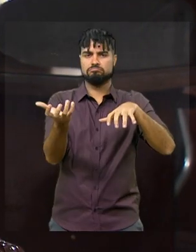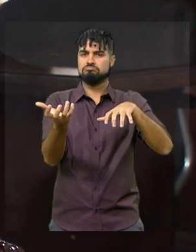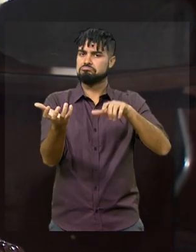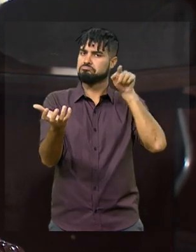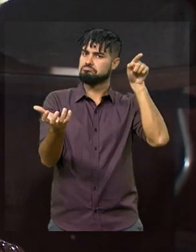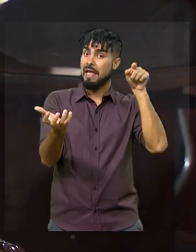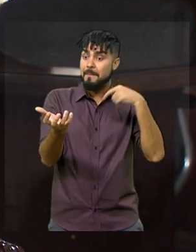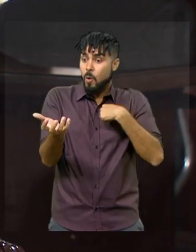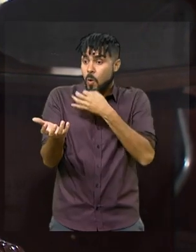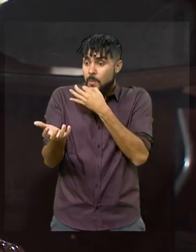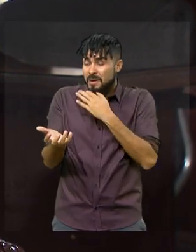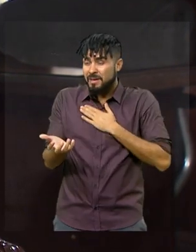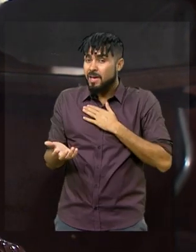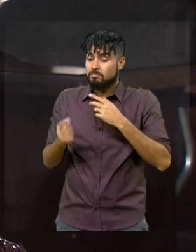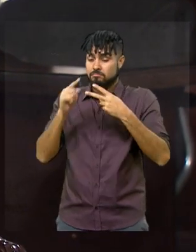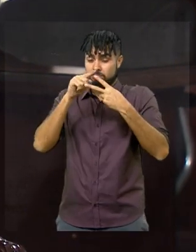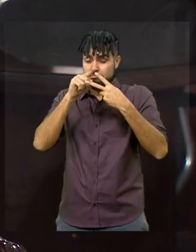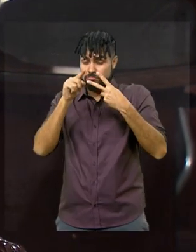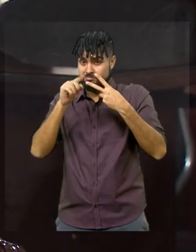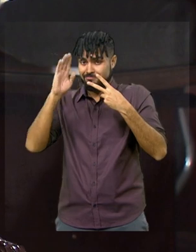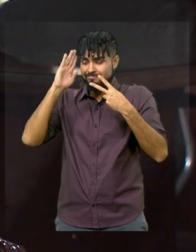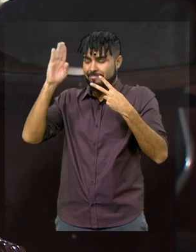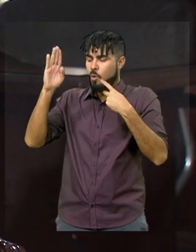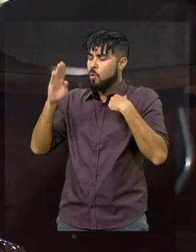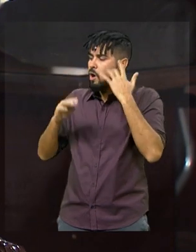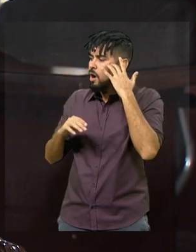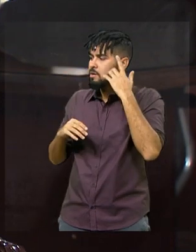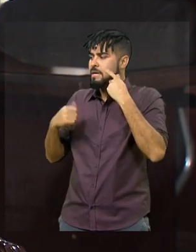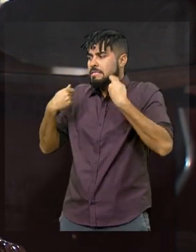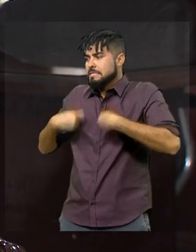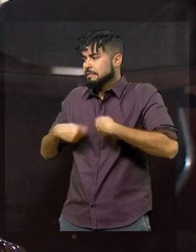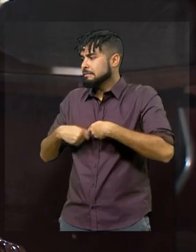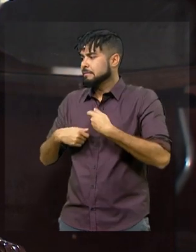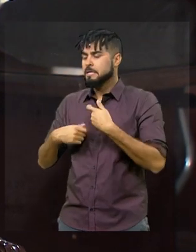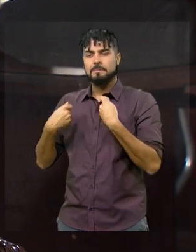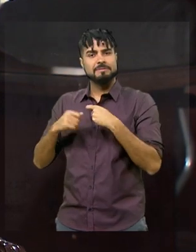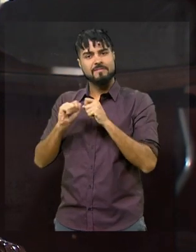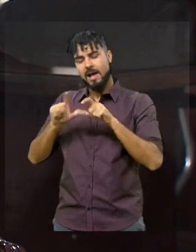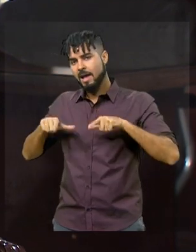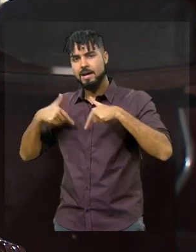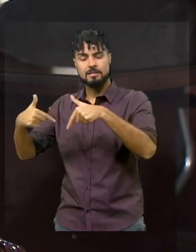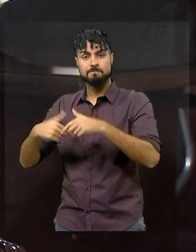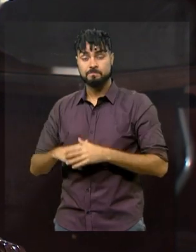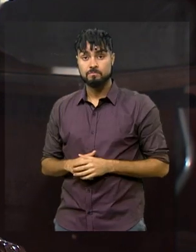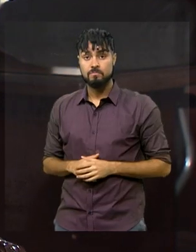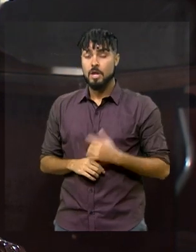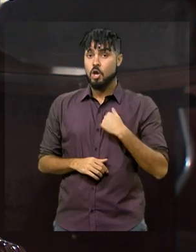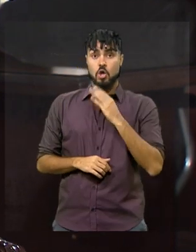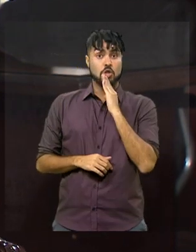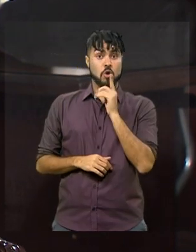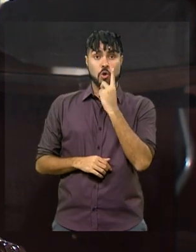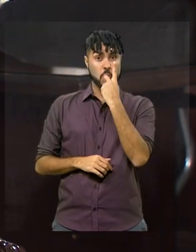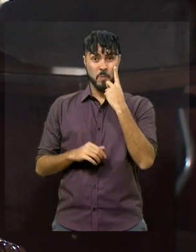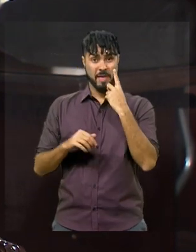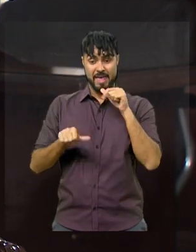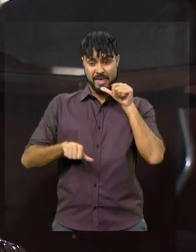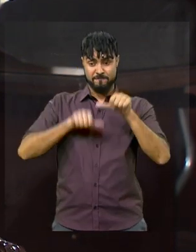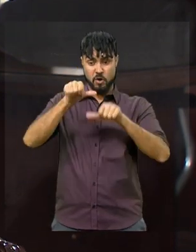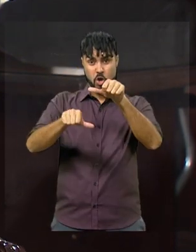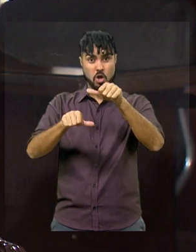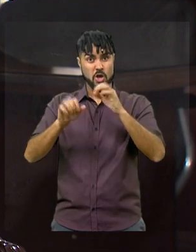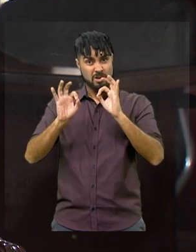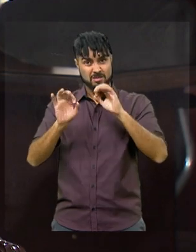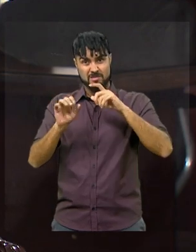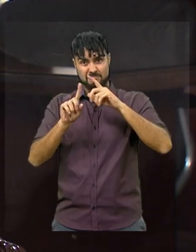pontos preliminares que eu considero praticamente verdades absolutas até então. Eu não conheço uma reforma tributária